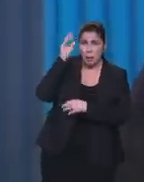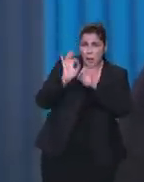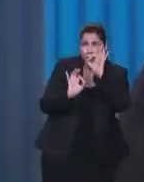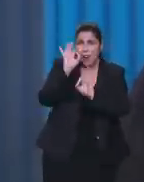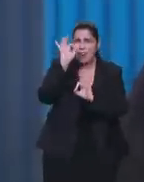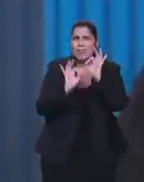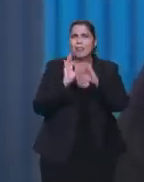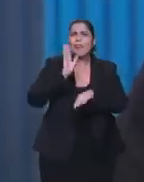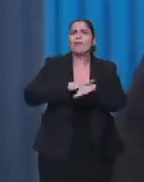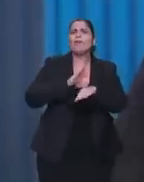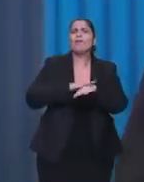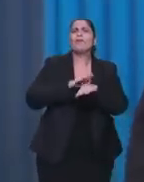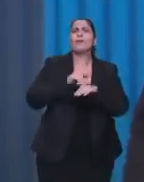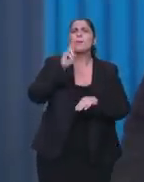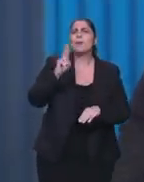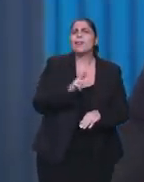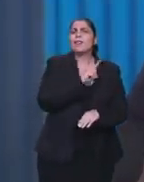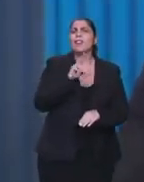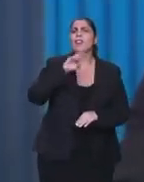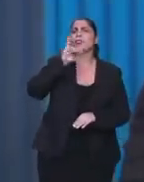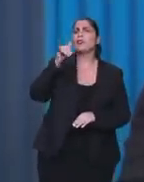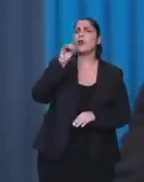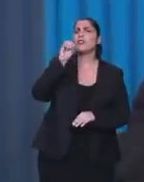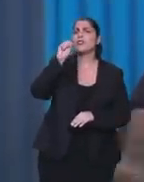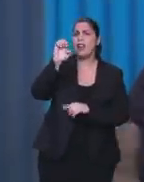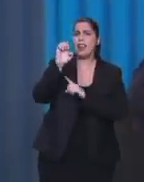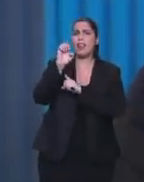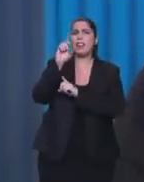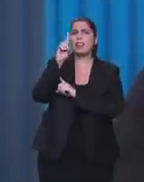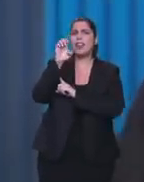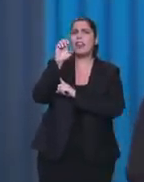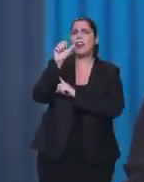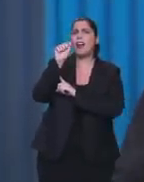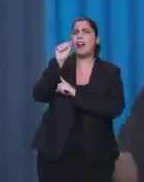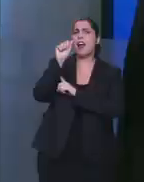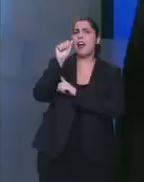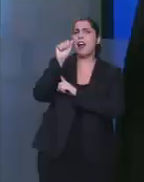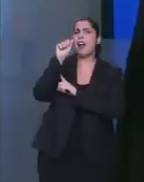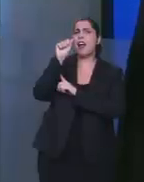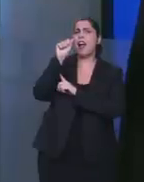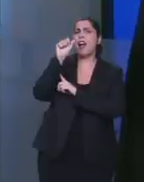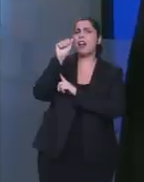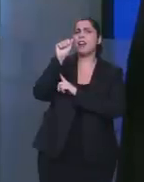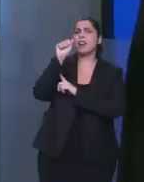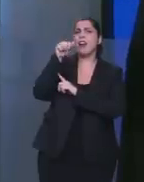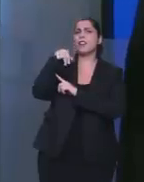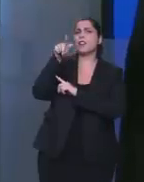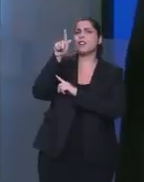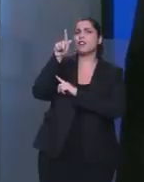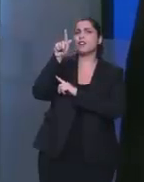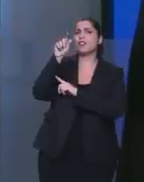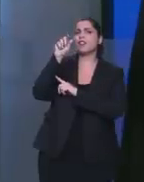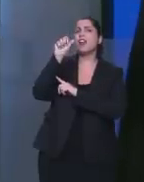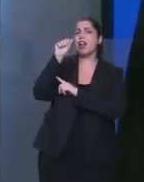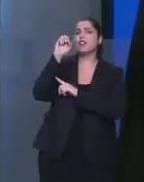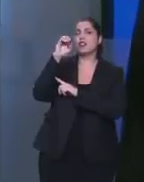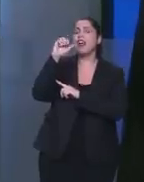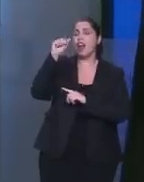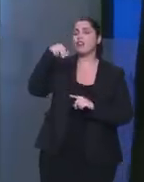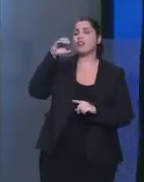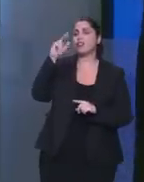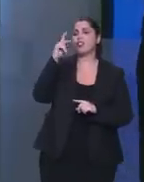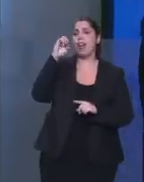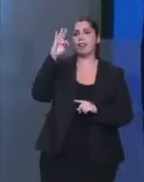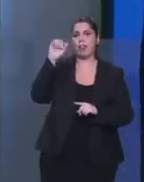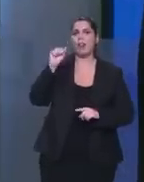que foi padre José de Anchieta que deu a vida para ali no pátio do colégio, fundar uma escolinha e catequizar os primeiros índios que